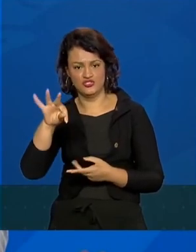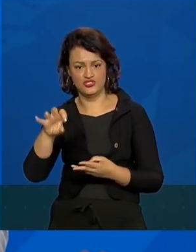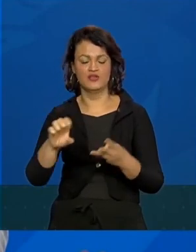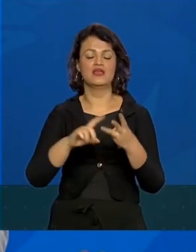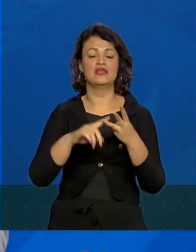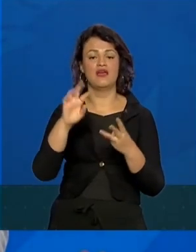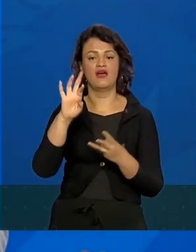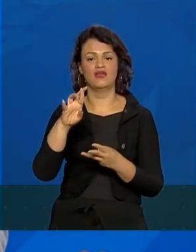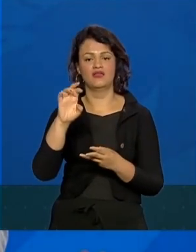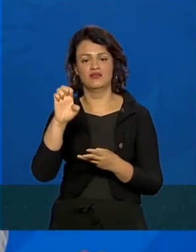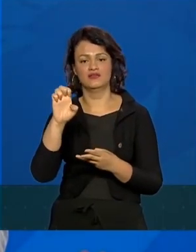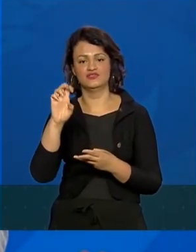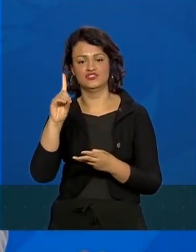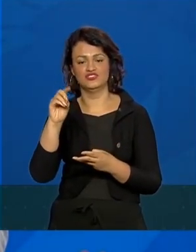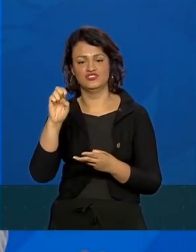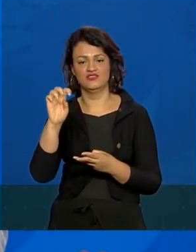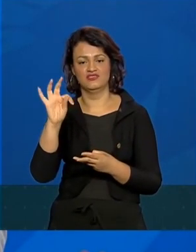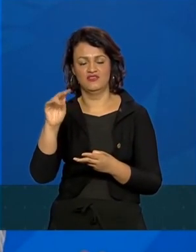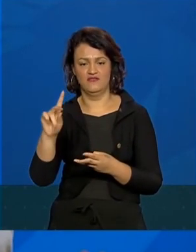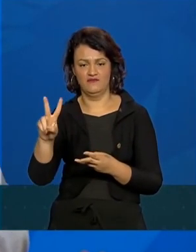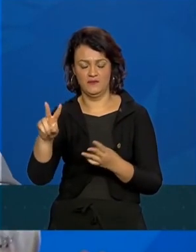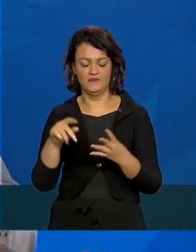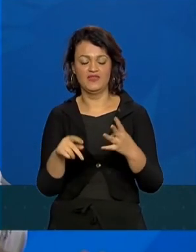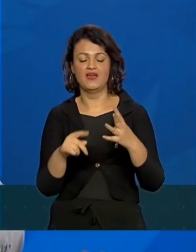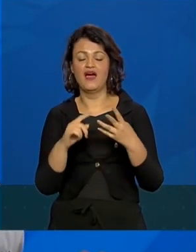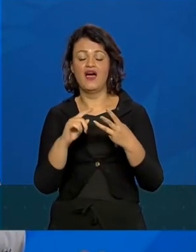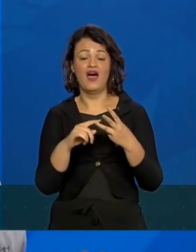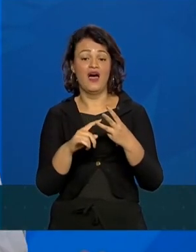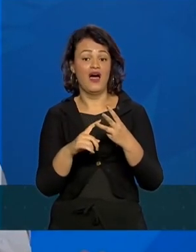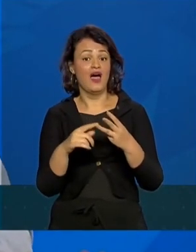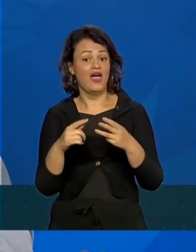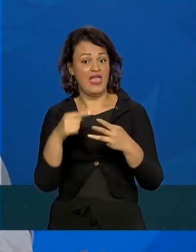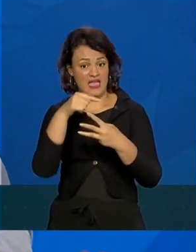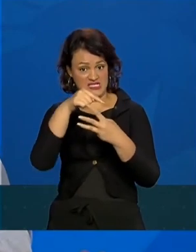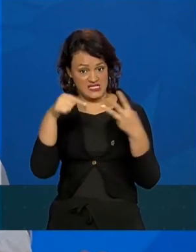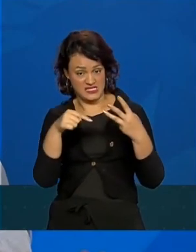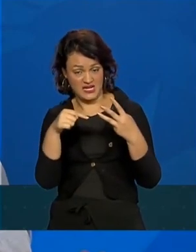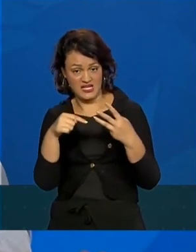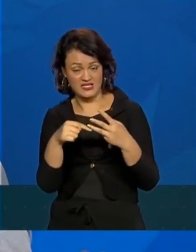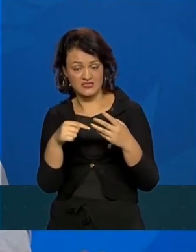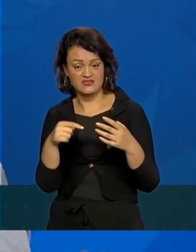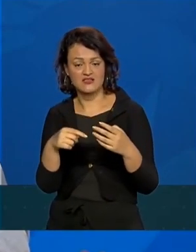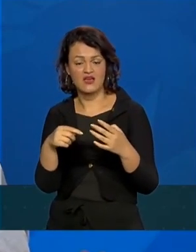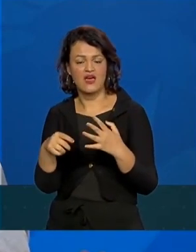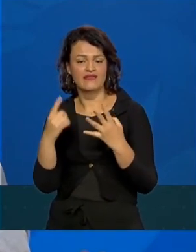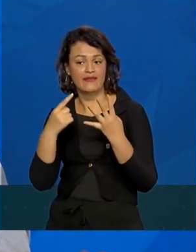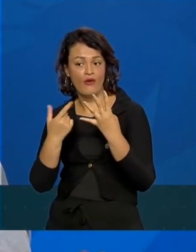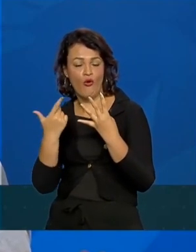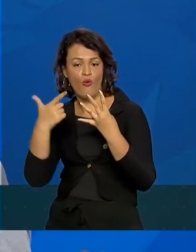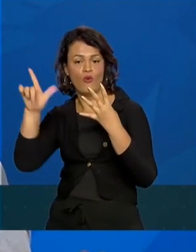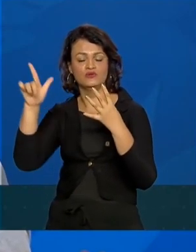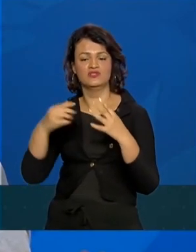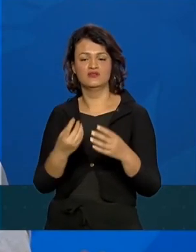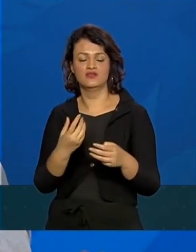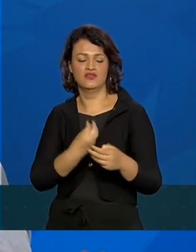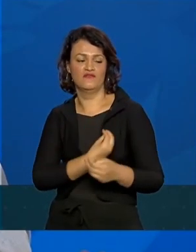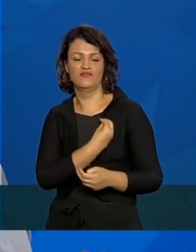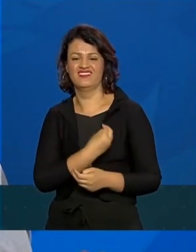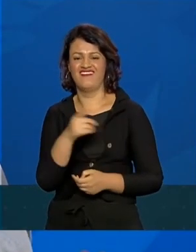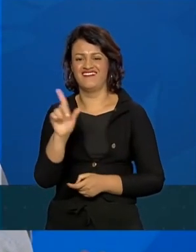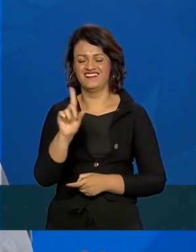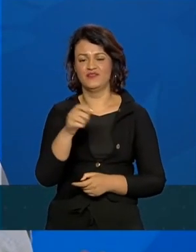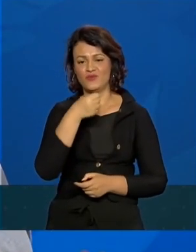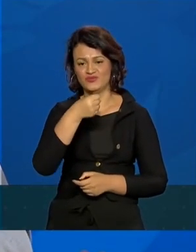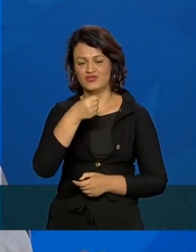RedeTV, que, diferente de uma emissora que eu até em contato com uma jornalista que, infelizmente, hoje não está presente,